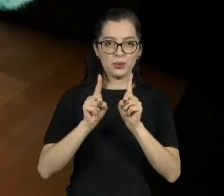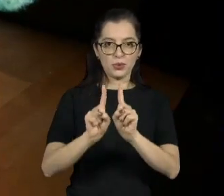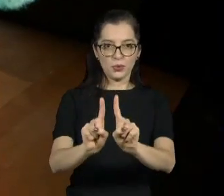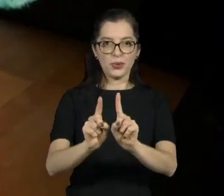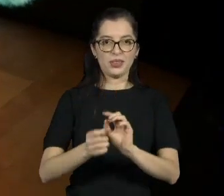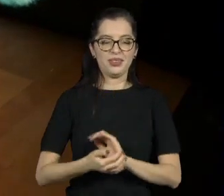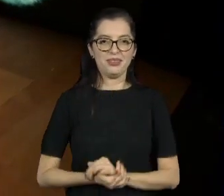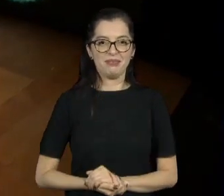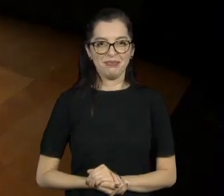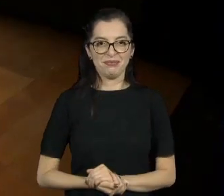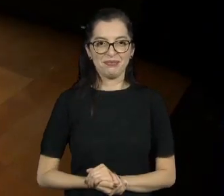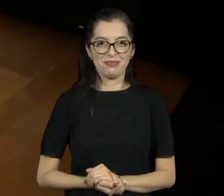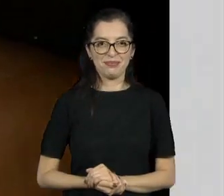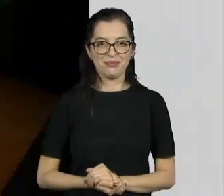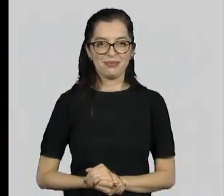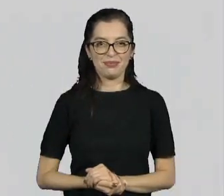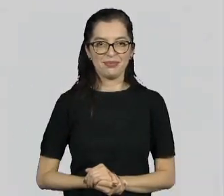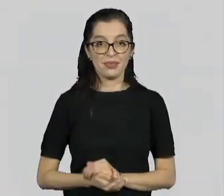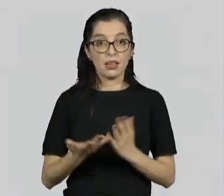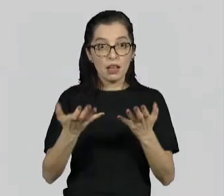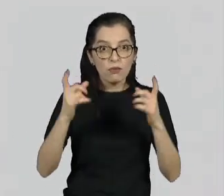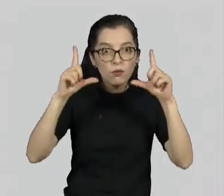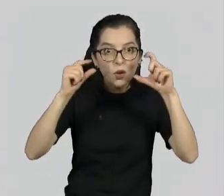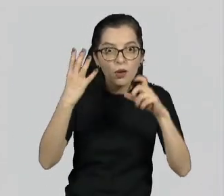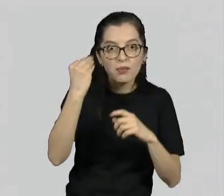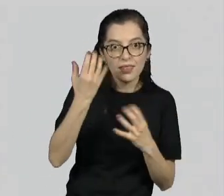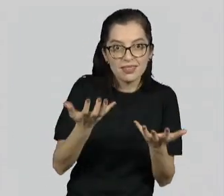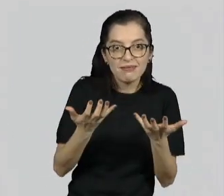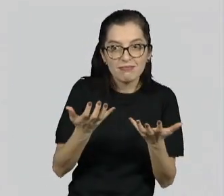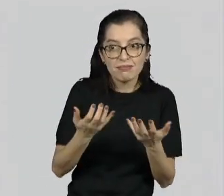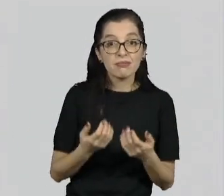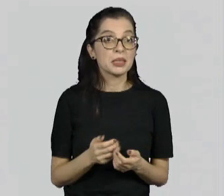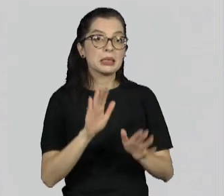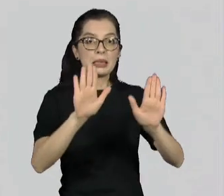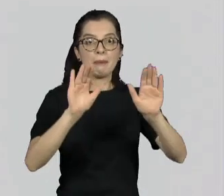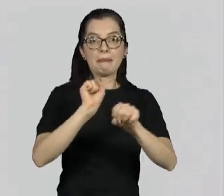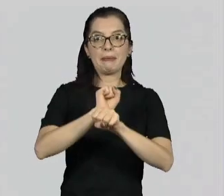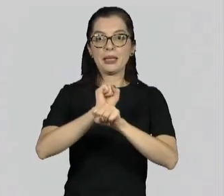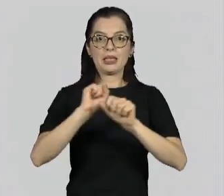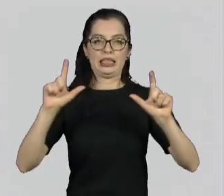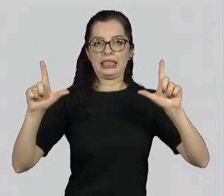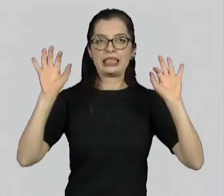Ney. Vamos fazer uma foto. lá, foto. Peraí, peraí, peraí. Não sai, não sai.